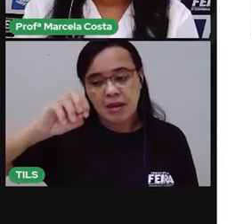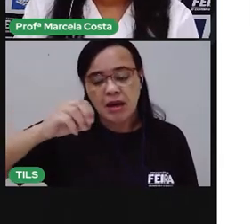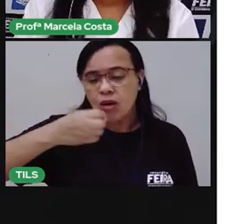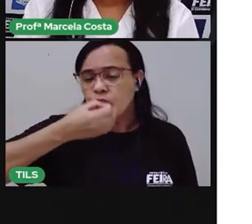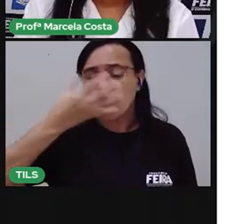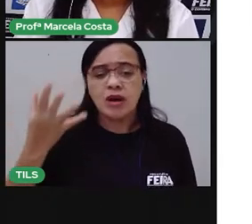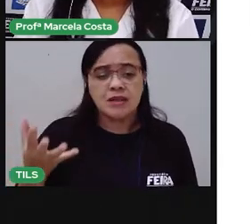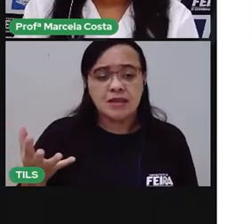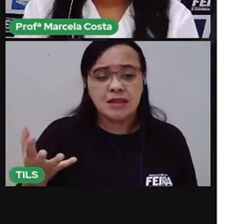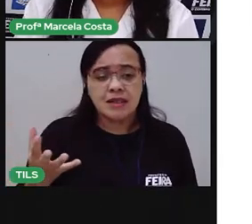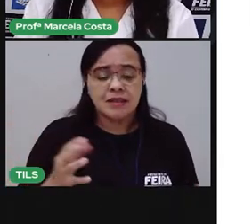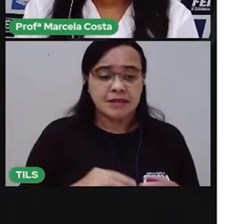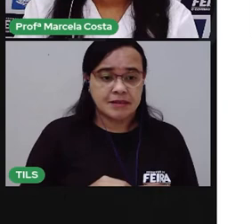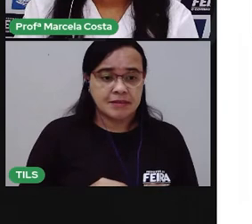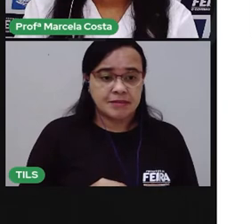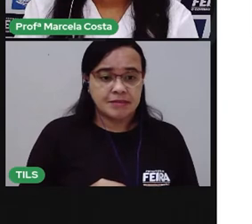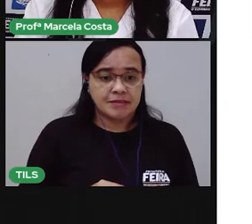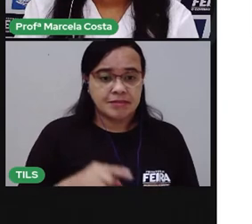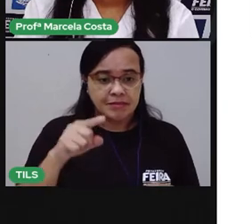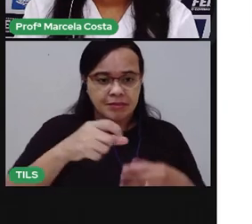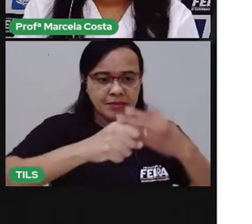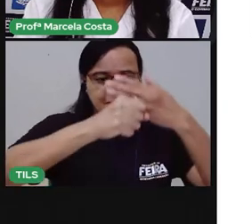Coloca aí no chat.